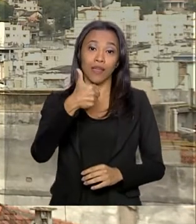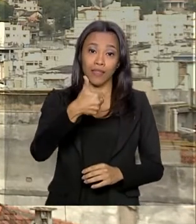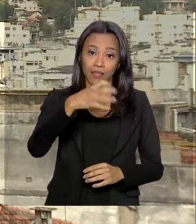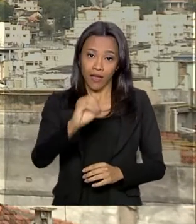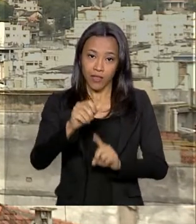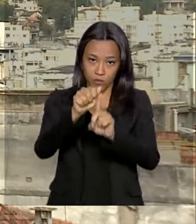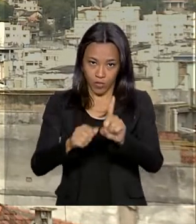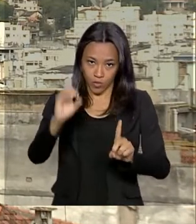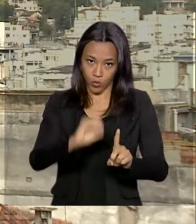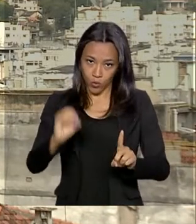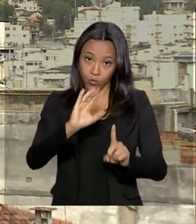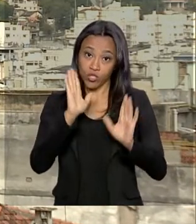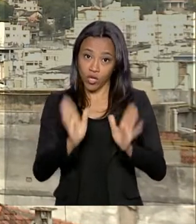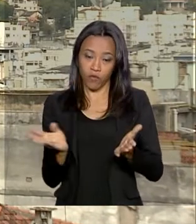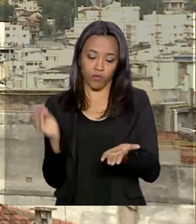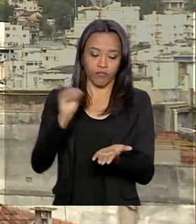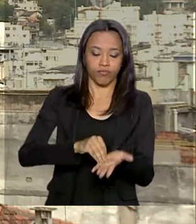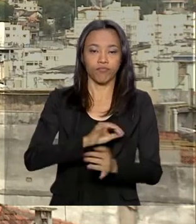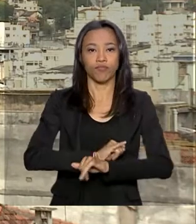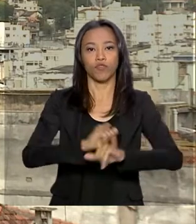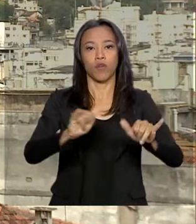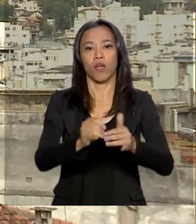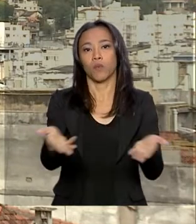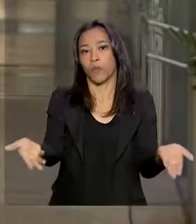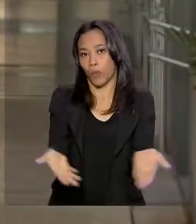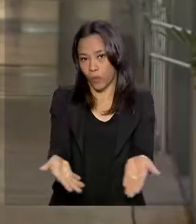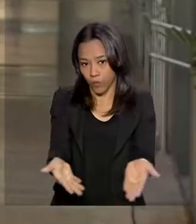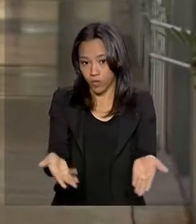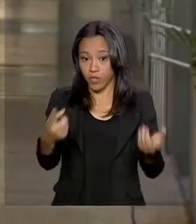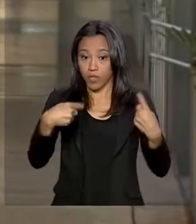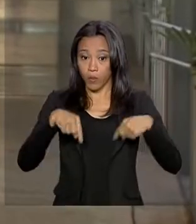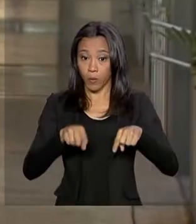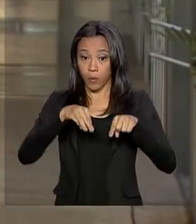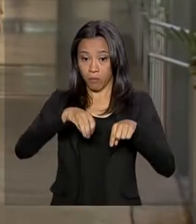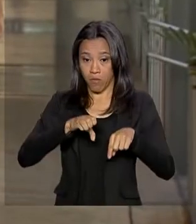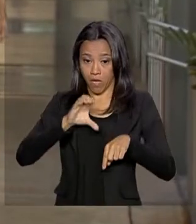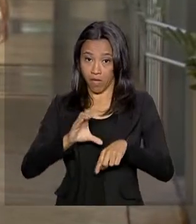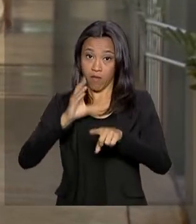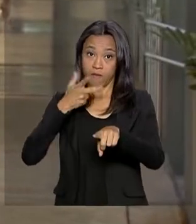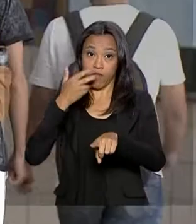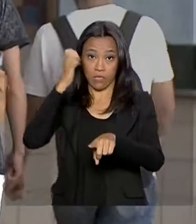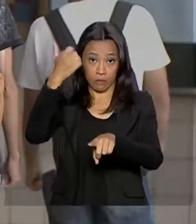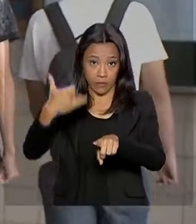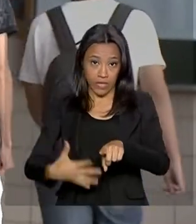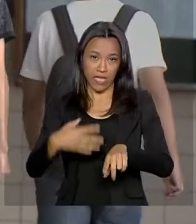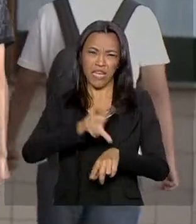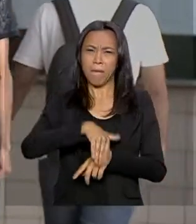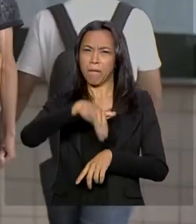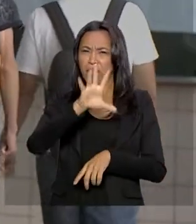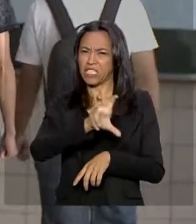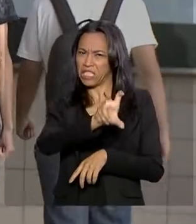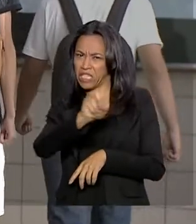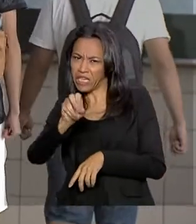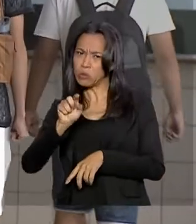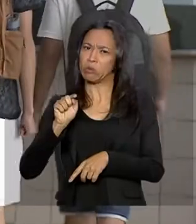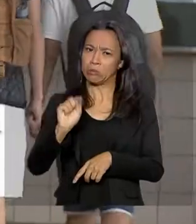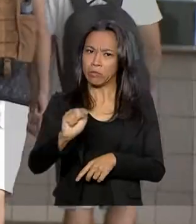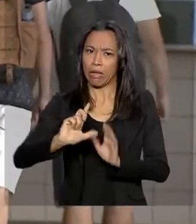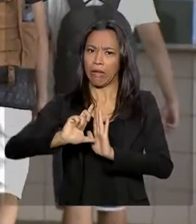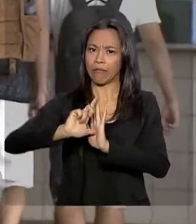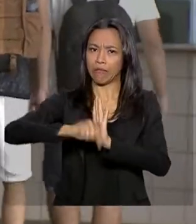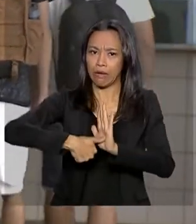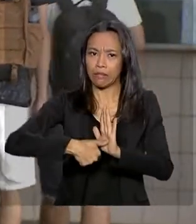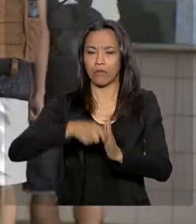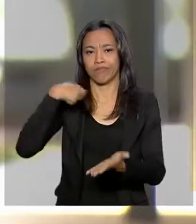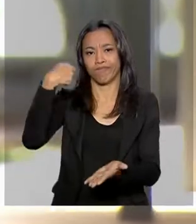publicada hoje no Diário Oficial da União. Segundo o MEC, são mais de 500 mil alunos que estão com os pagamentos atrasados, um total